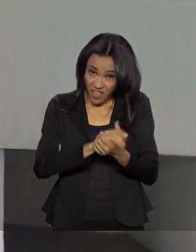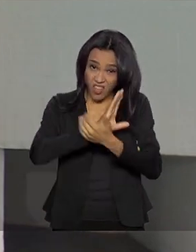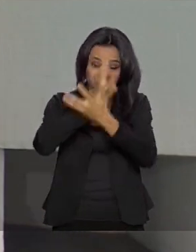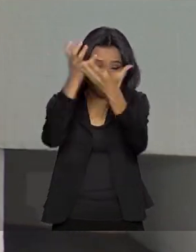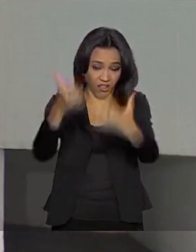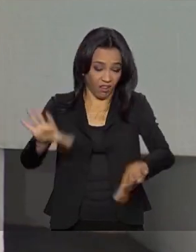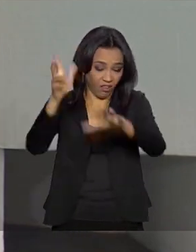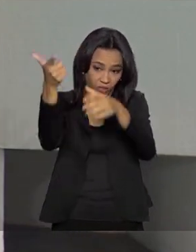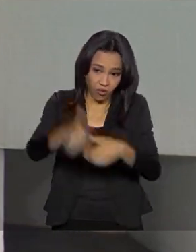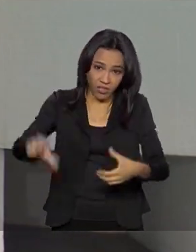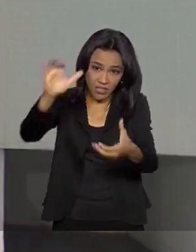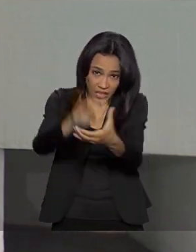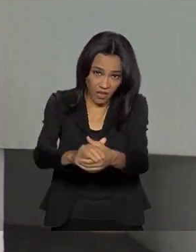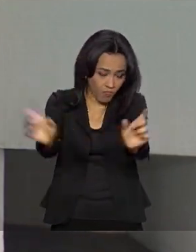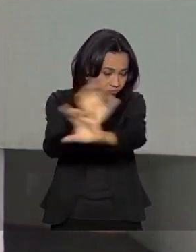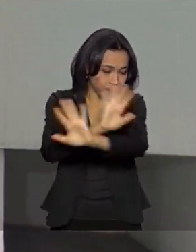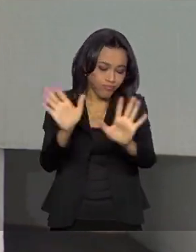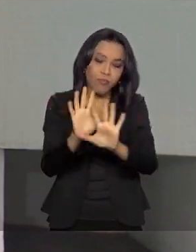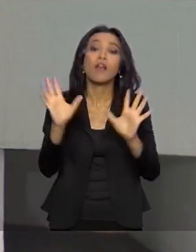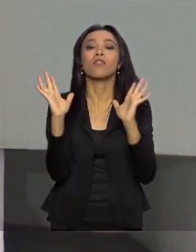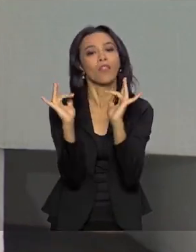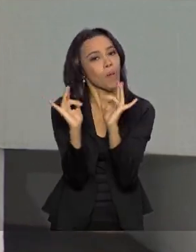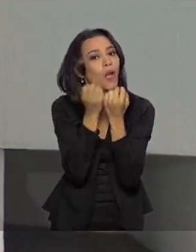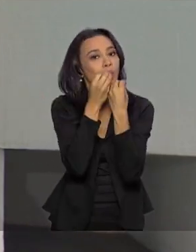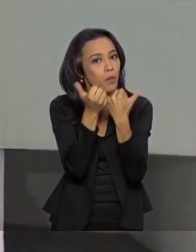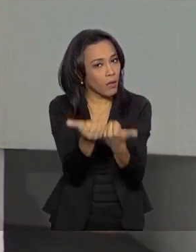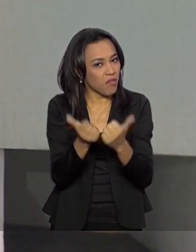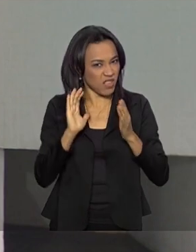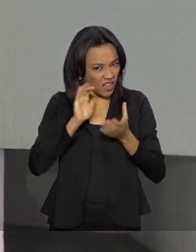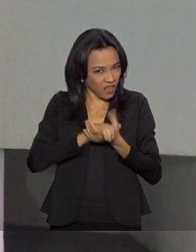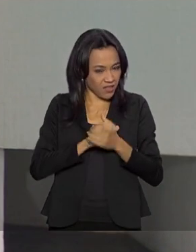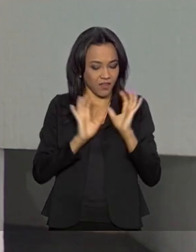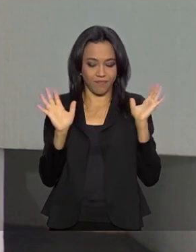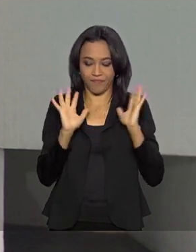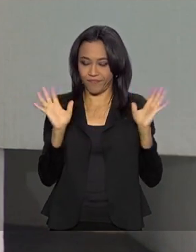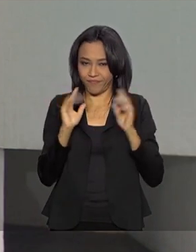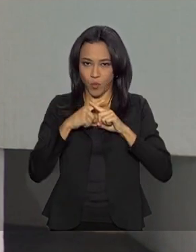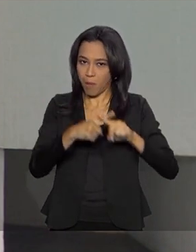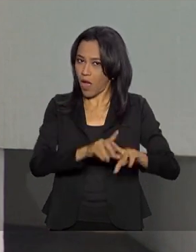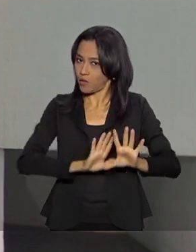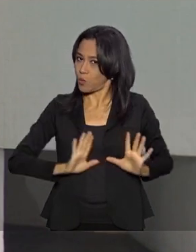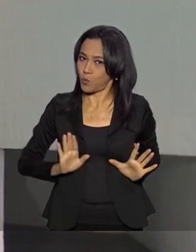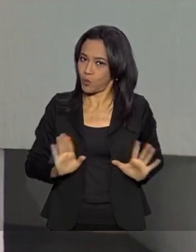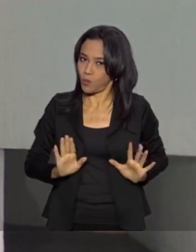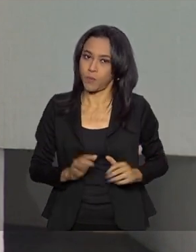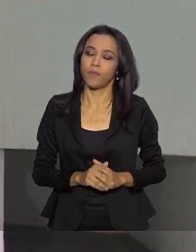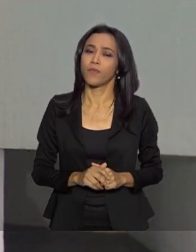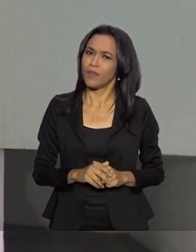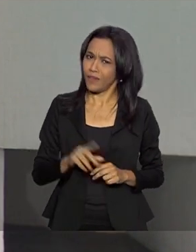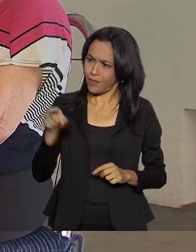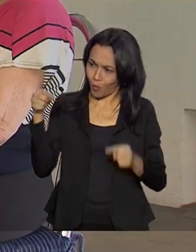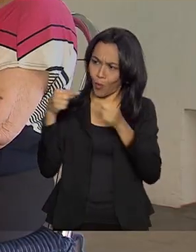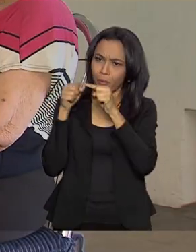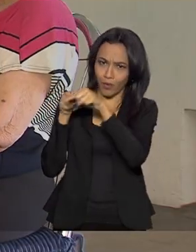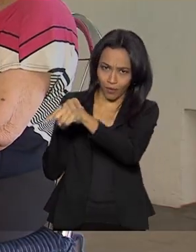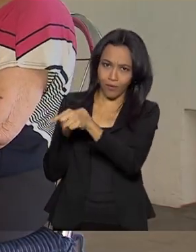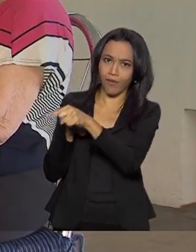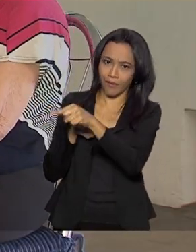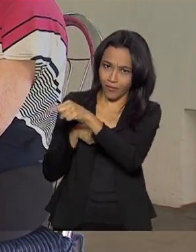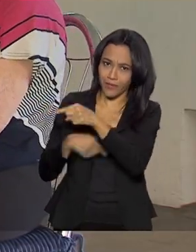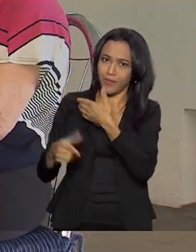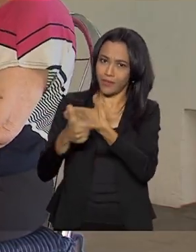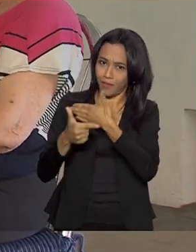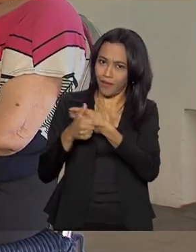casar. Quero namorar, tudo bem, mas casar nunca mais. Então, vai aí na linha da sua personagem, inclusive. O